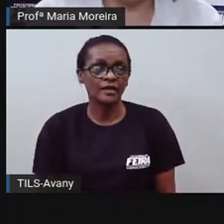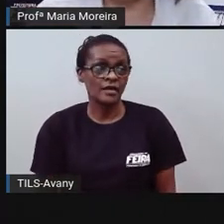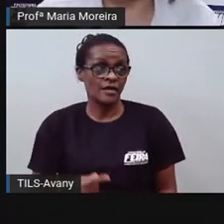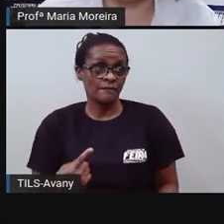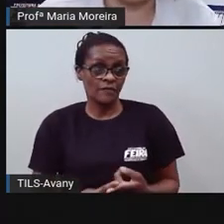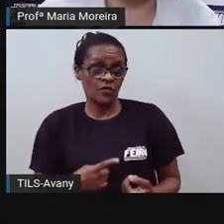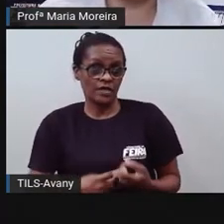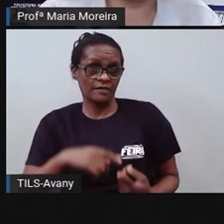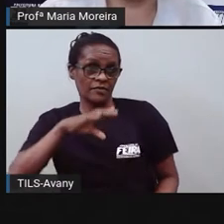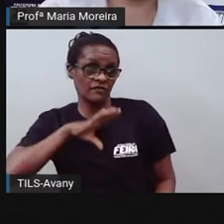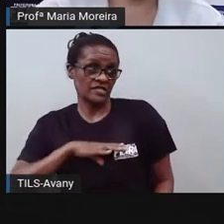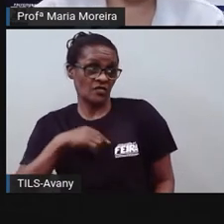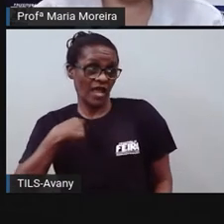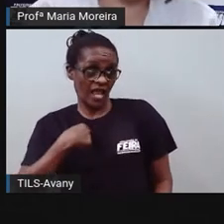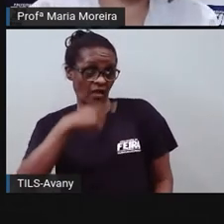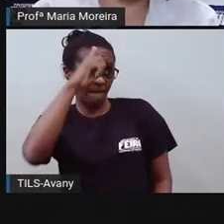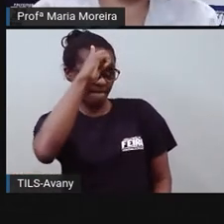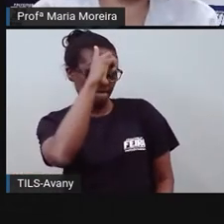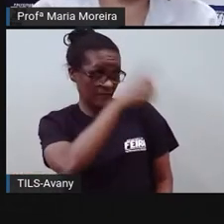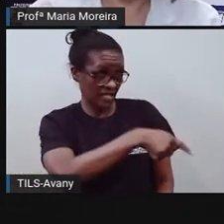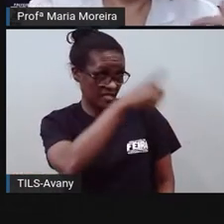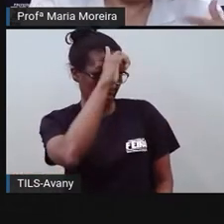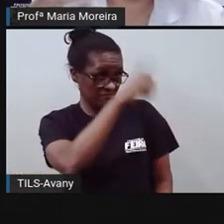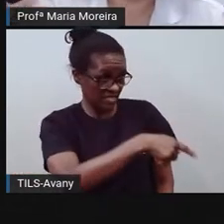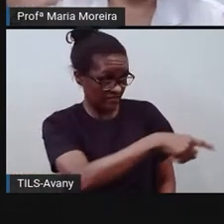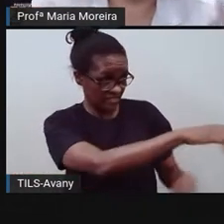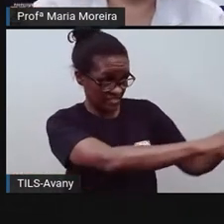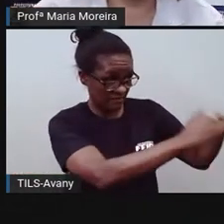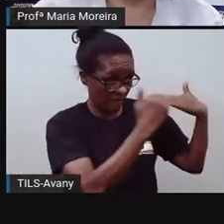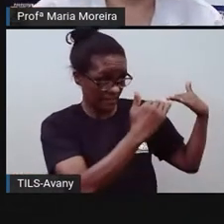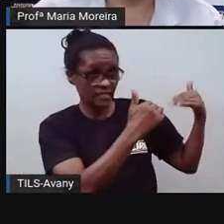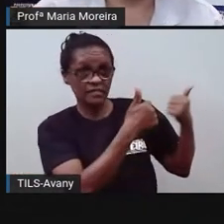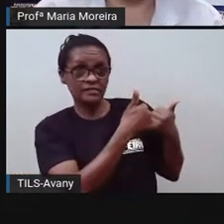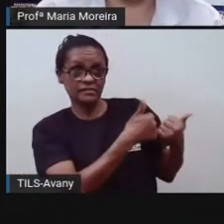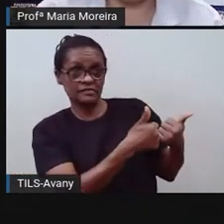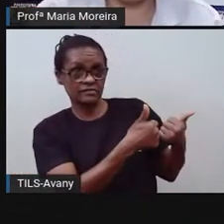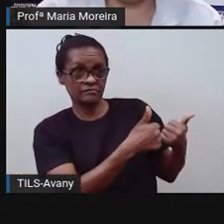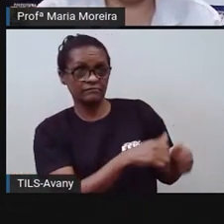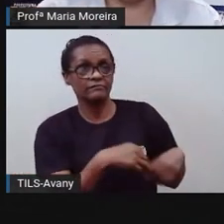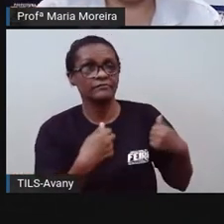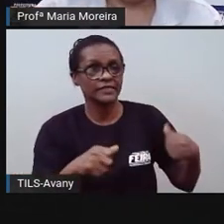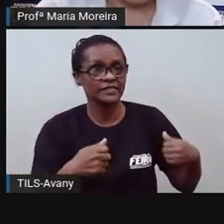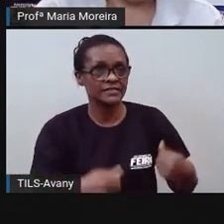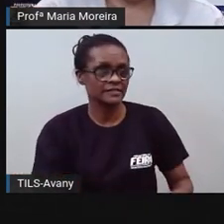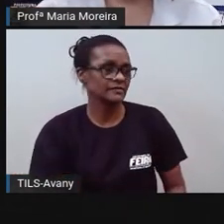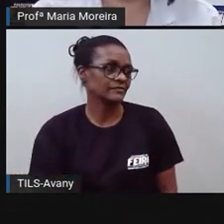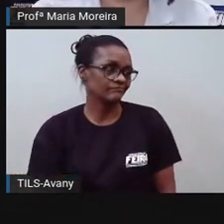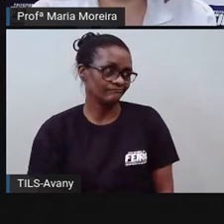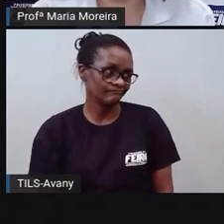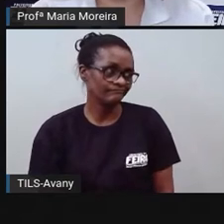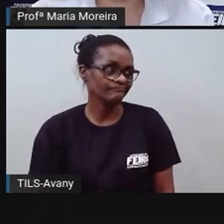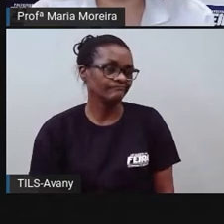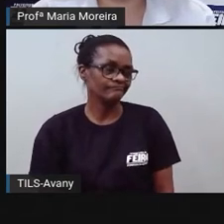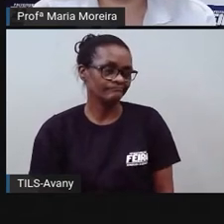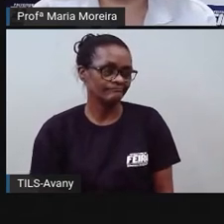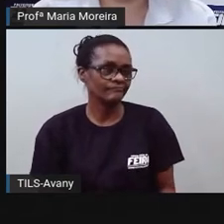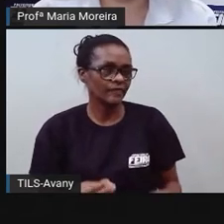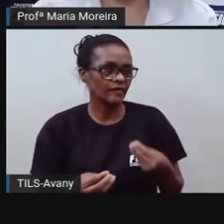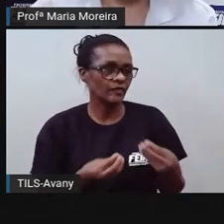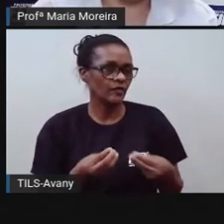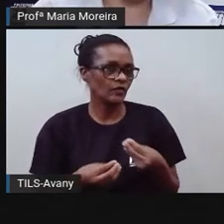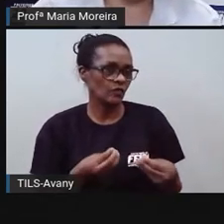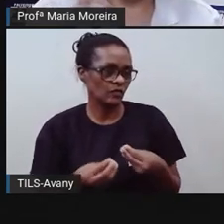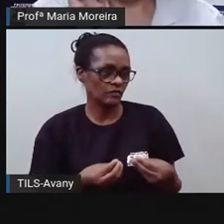dominando as terras de vocês, eu estou usurpando aqui para mim e vocês ainda terão que me obedecer. A mesma coisa aconteceu com os